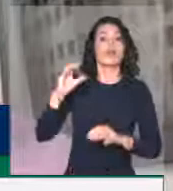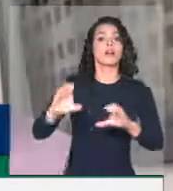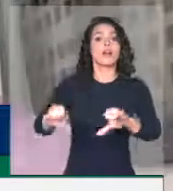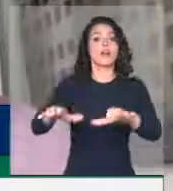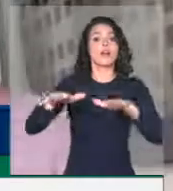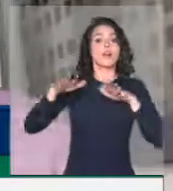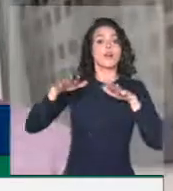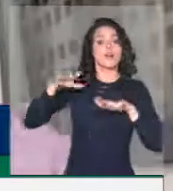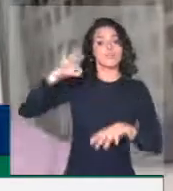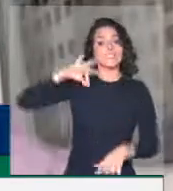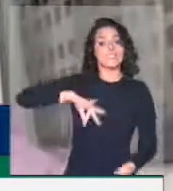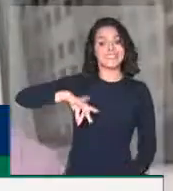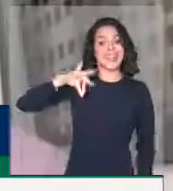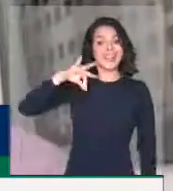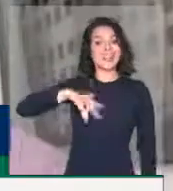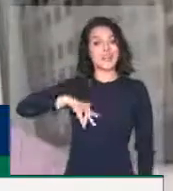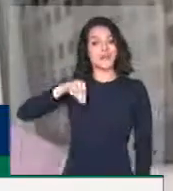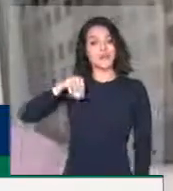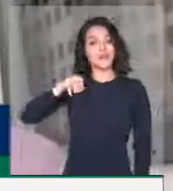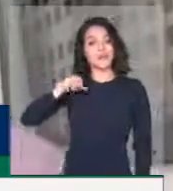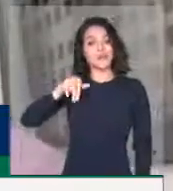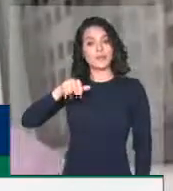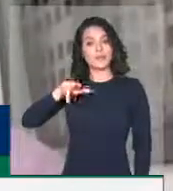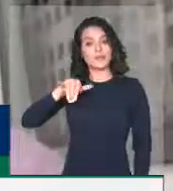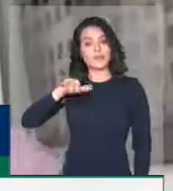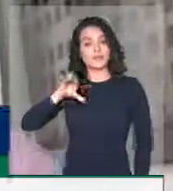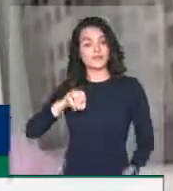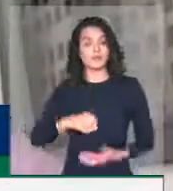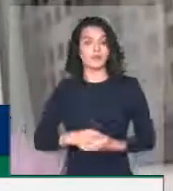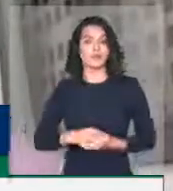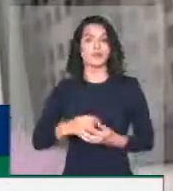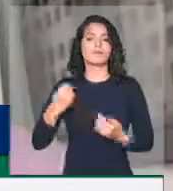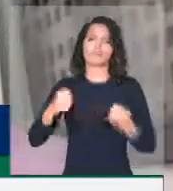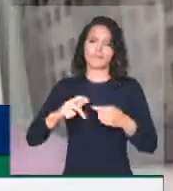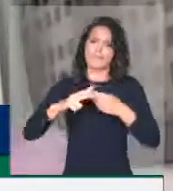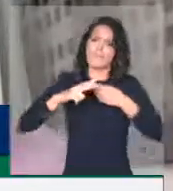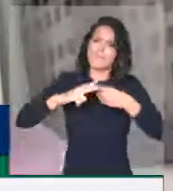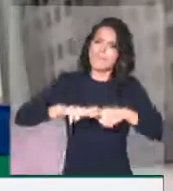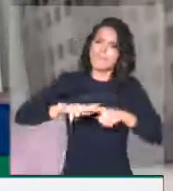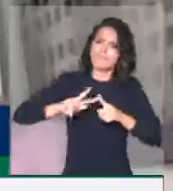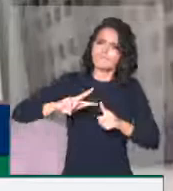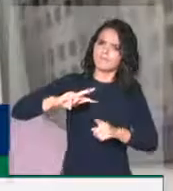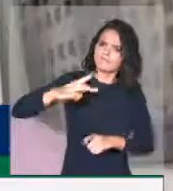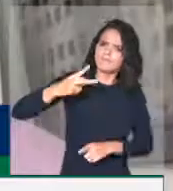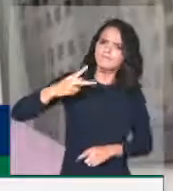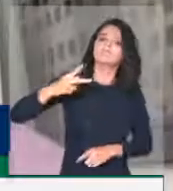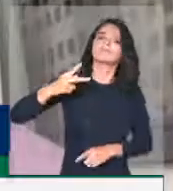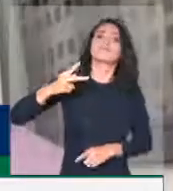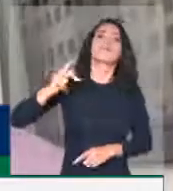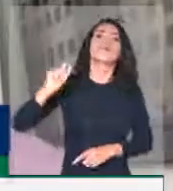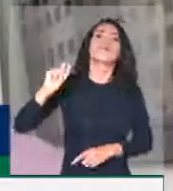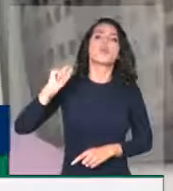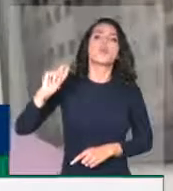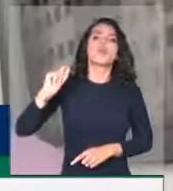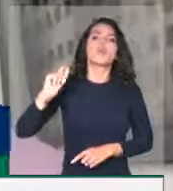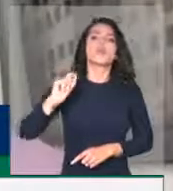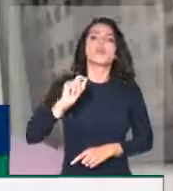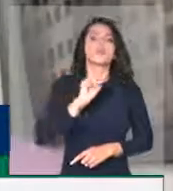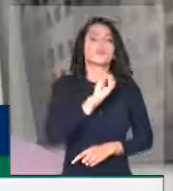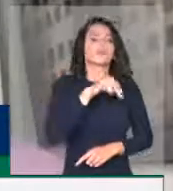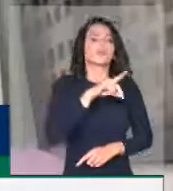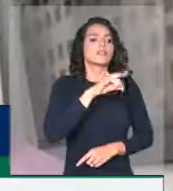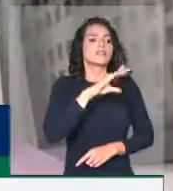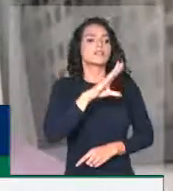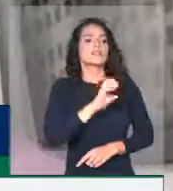salário mínimo e que ele seja protegido. Então que o reajuste seja feito, no mínimo, pelo índice